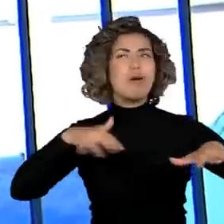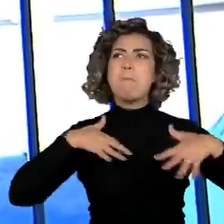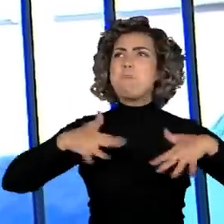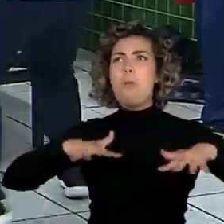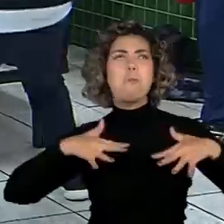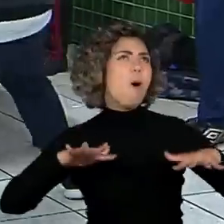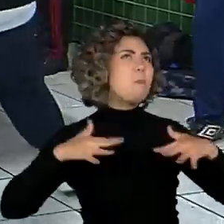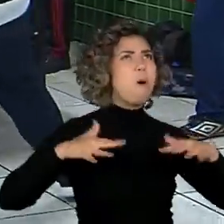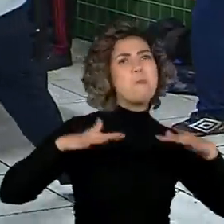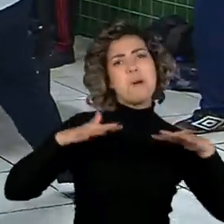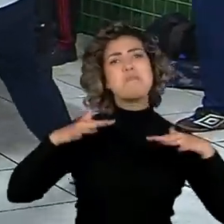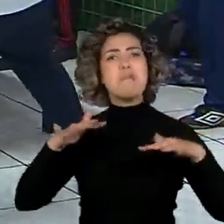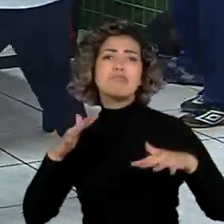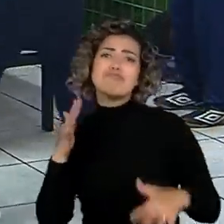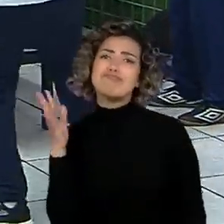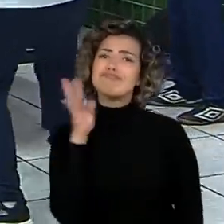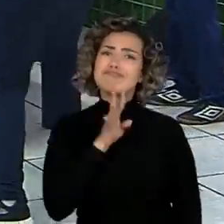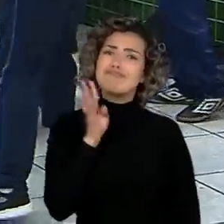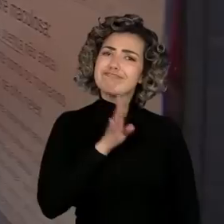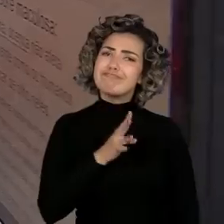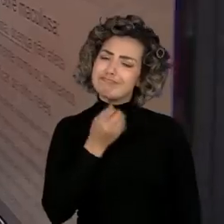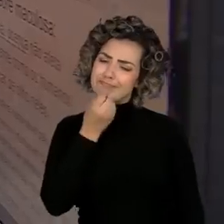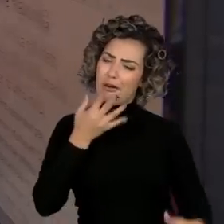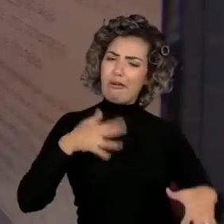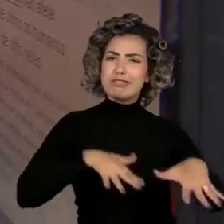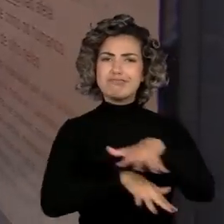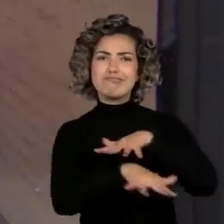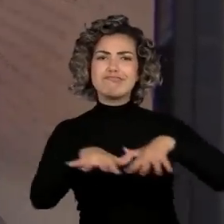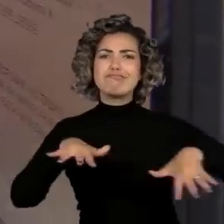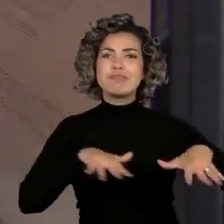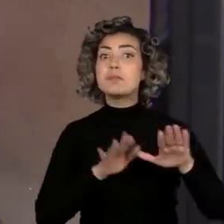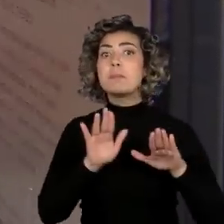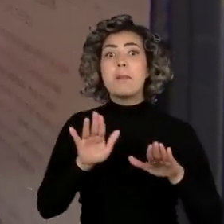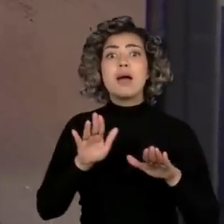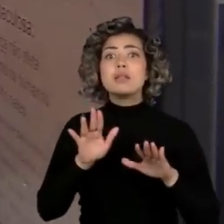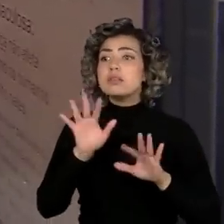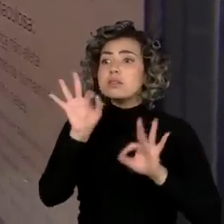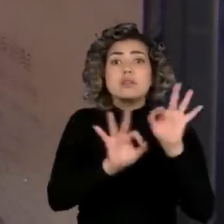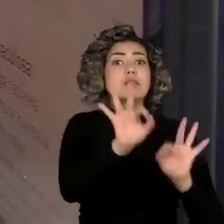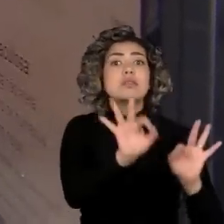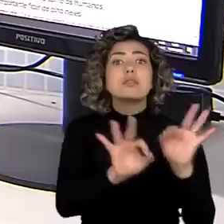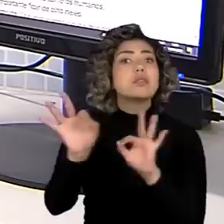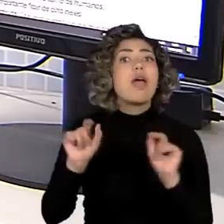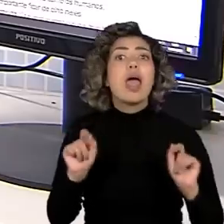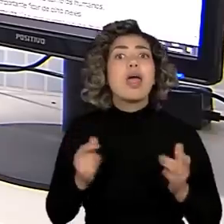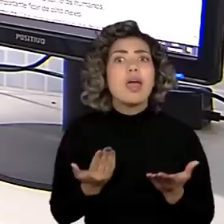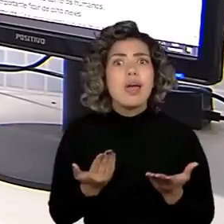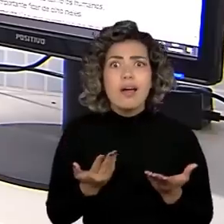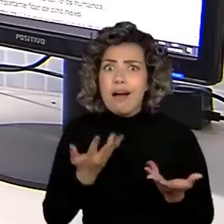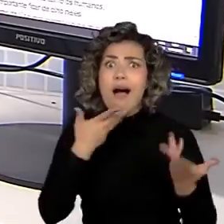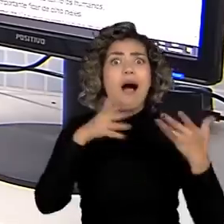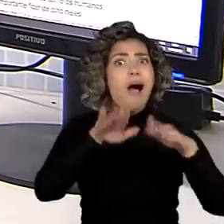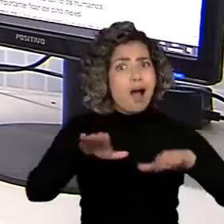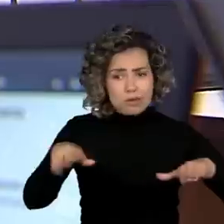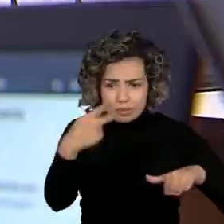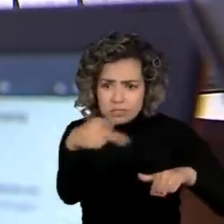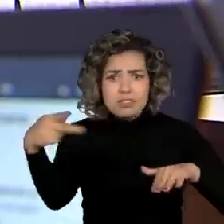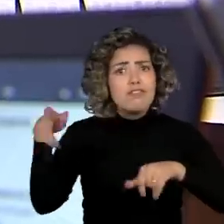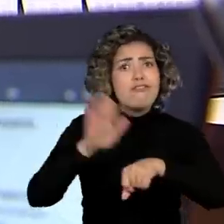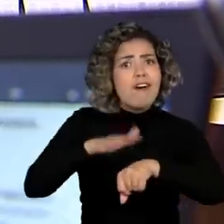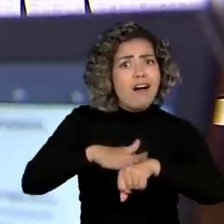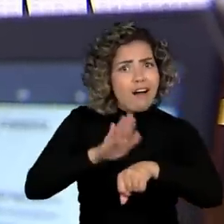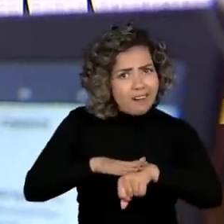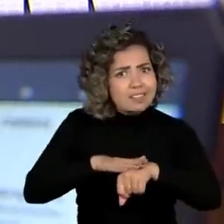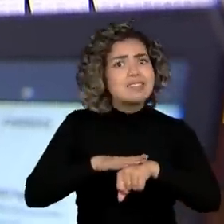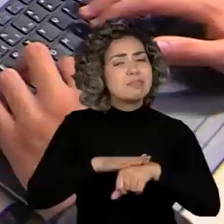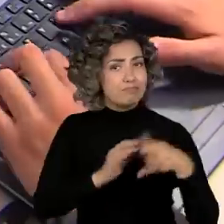mente da hora. E adivinha quem comanda essa programação? Os próprios alunos. O projeto